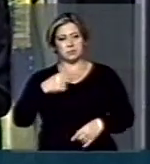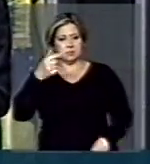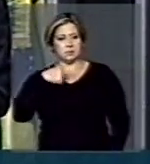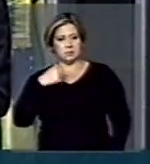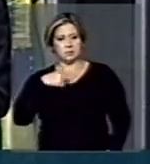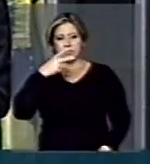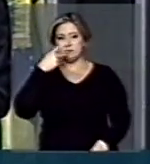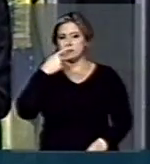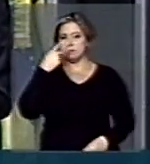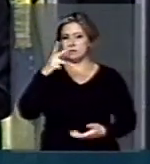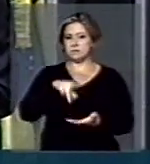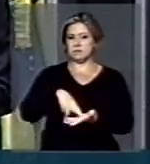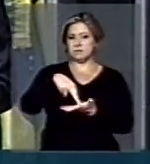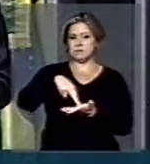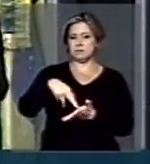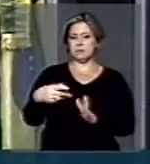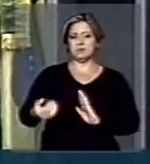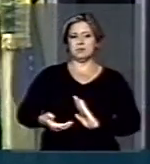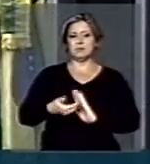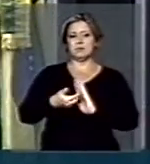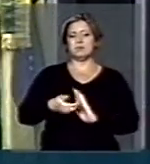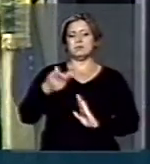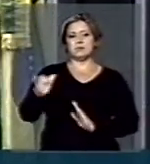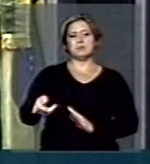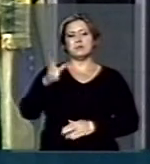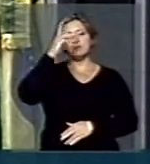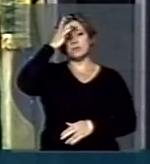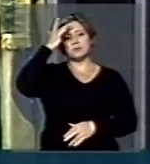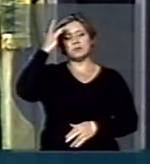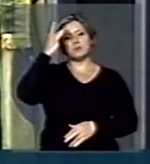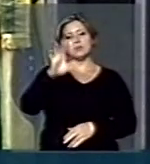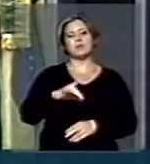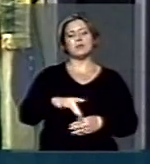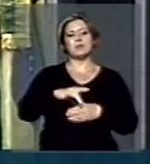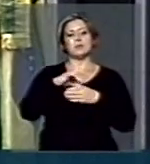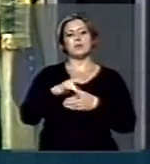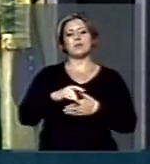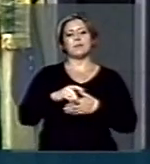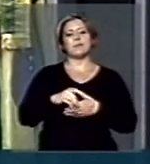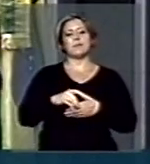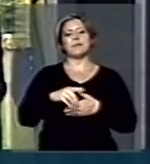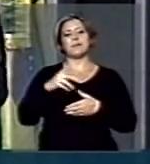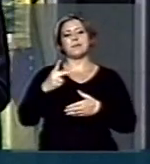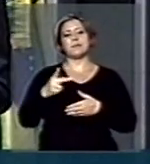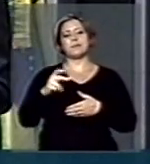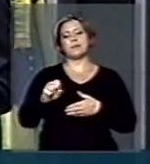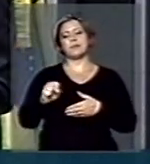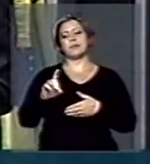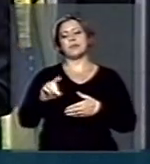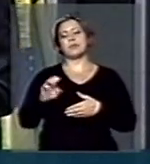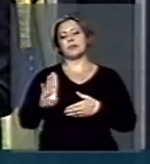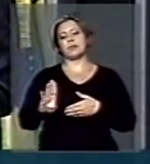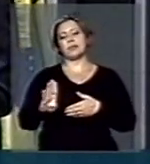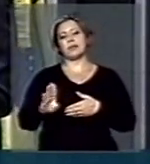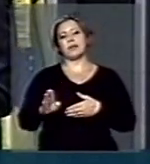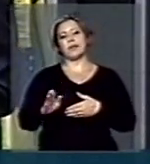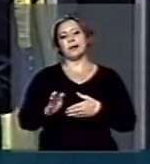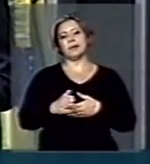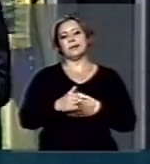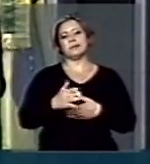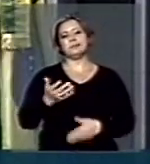ao plenário da Câmara dos Deputados, a pessoa do líder do PSDB, meu